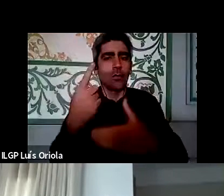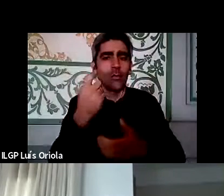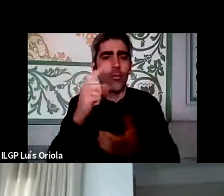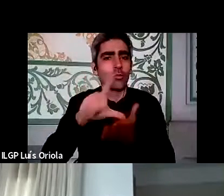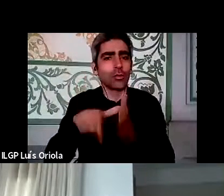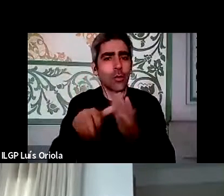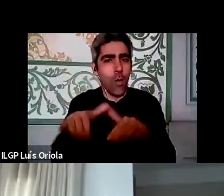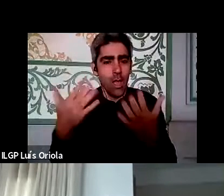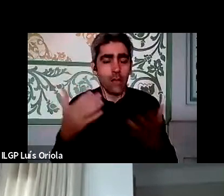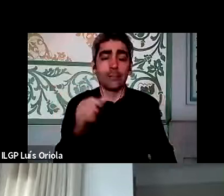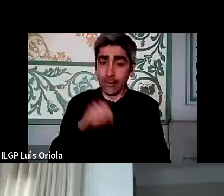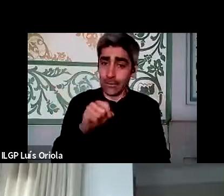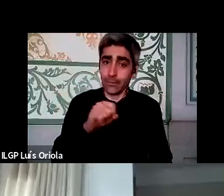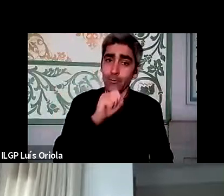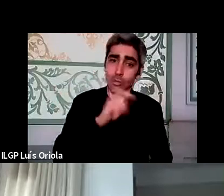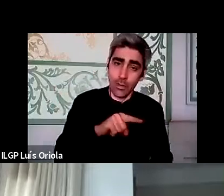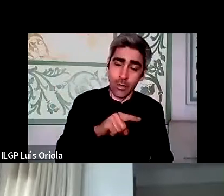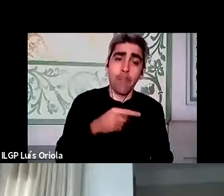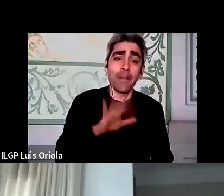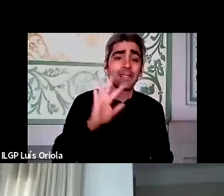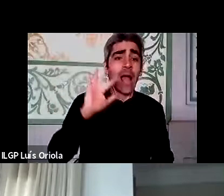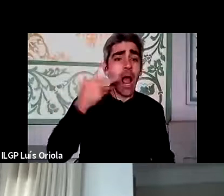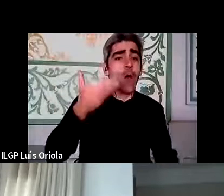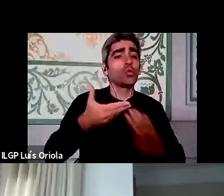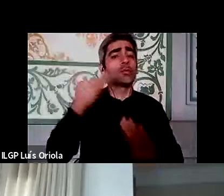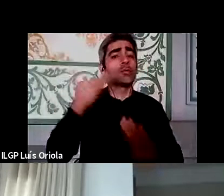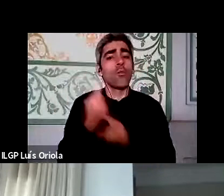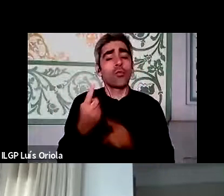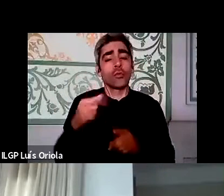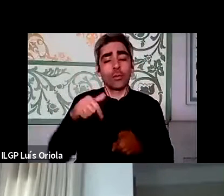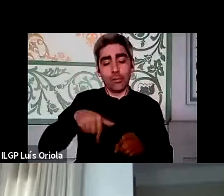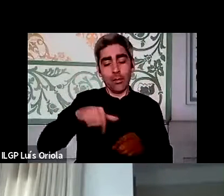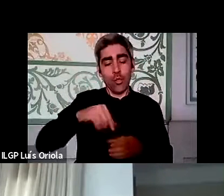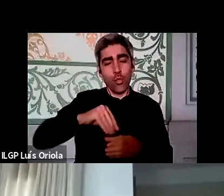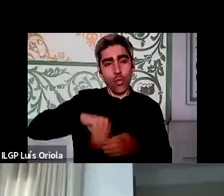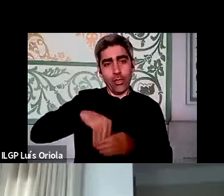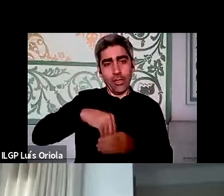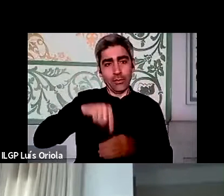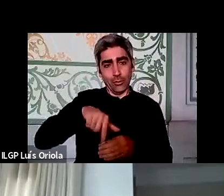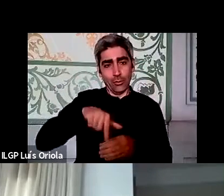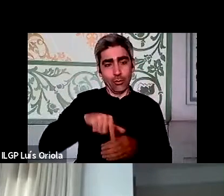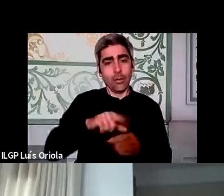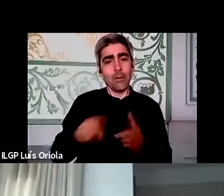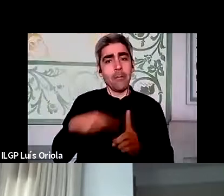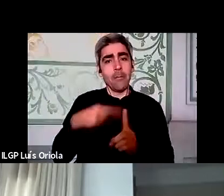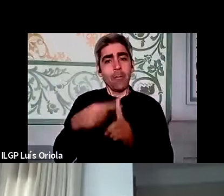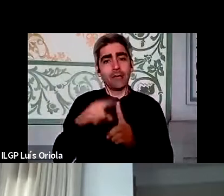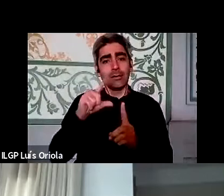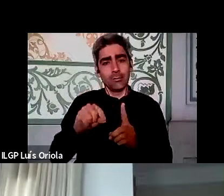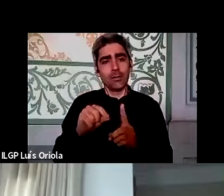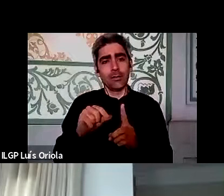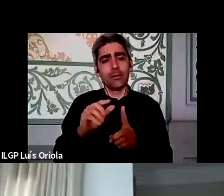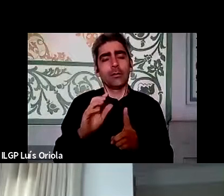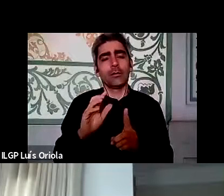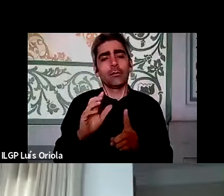Eu acho que podia, mas também só aconteceu porque houve o contexto que aconteceu e que depois houve também um